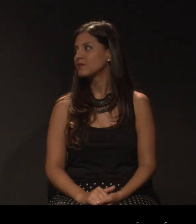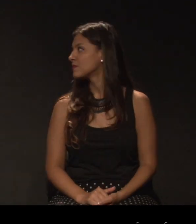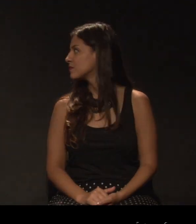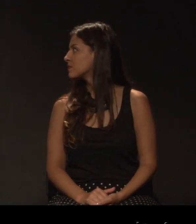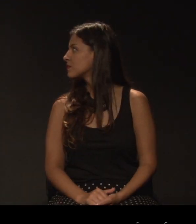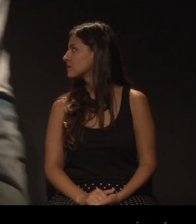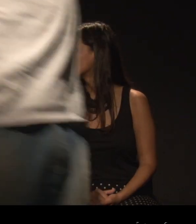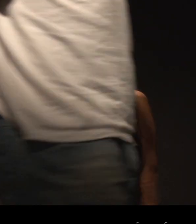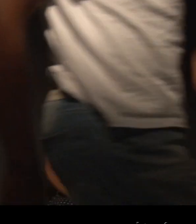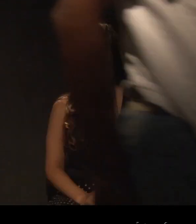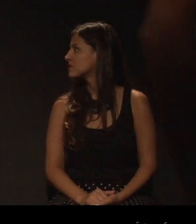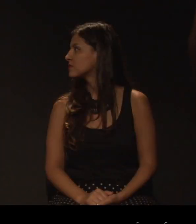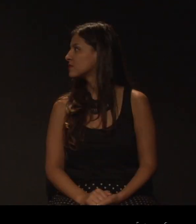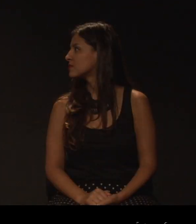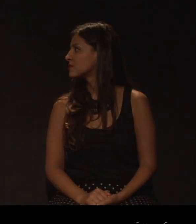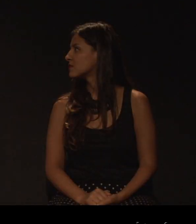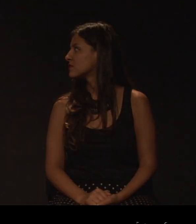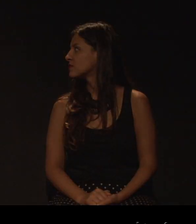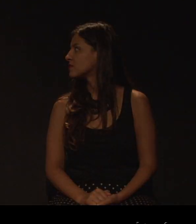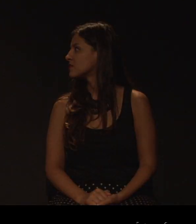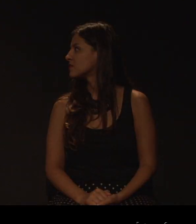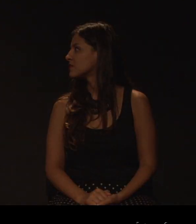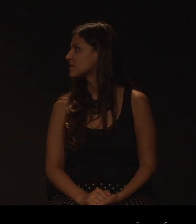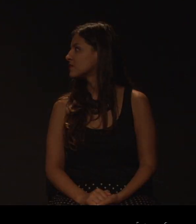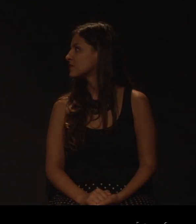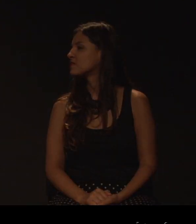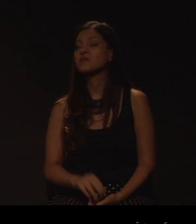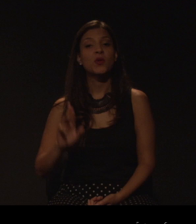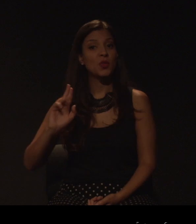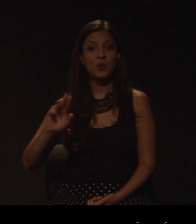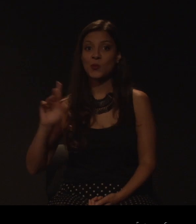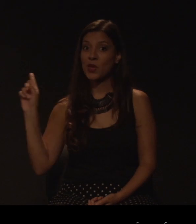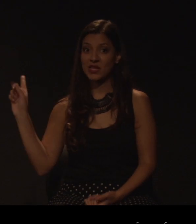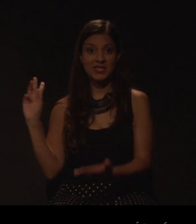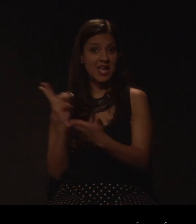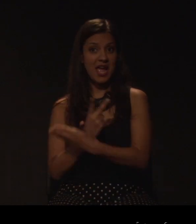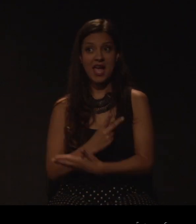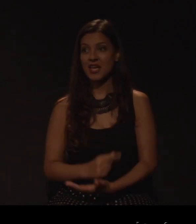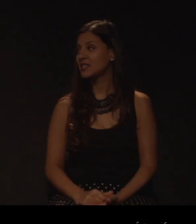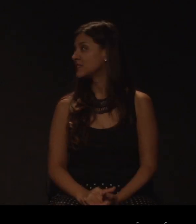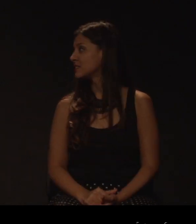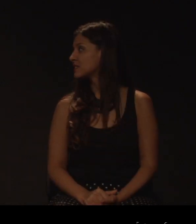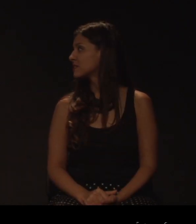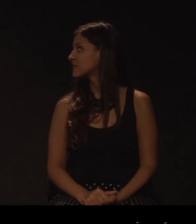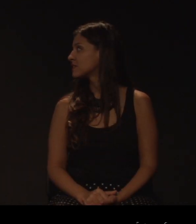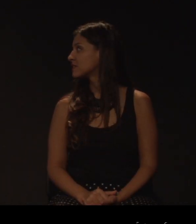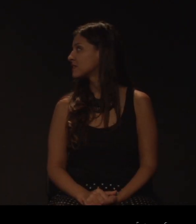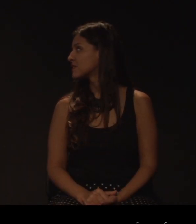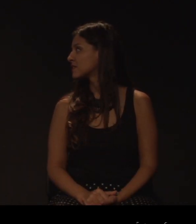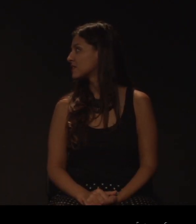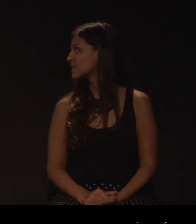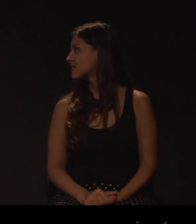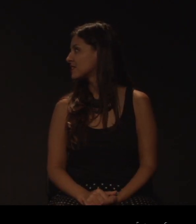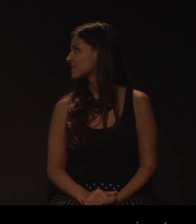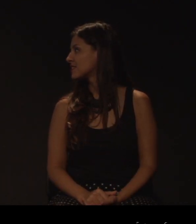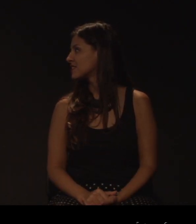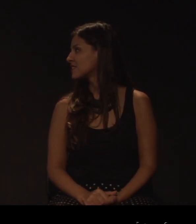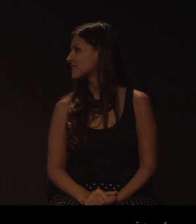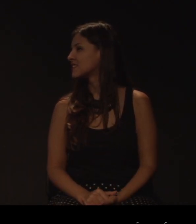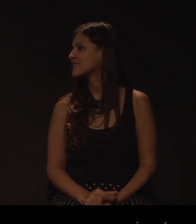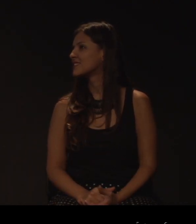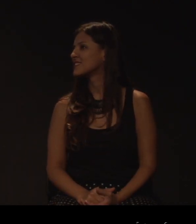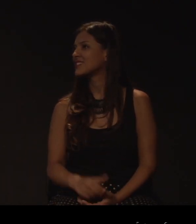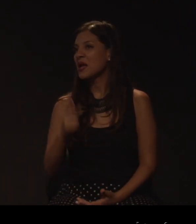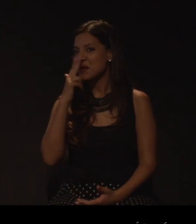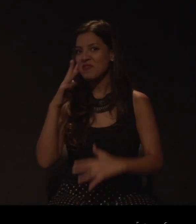Já foi, não foi, não. Não é isso, não, gente. Aqui é outro negócio. Está pausado aqui. Esse palco hoje está super movimentado.